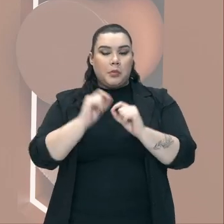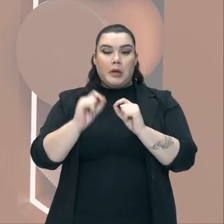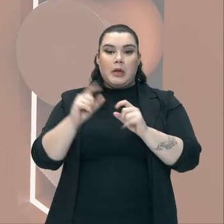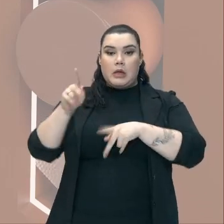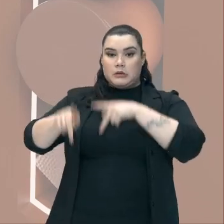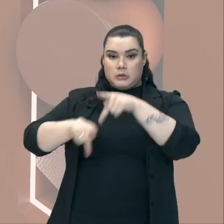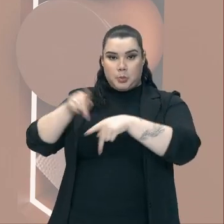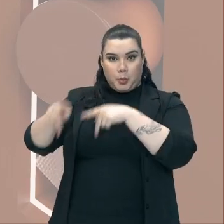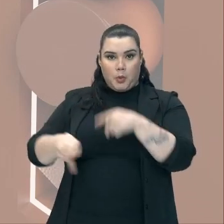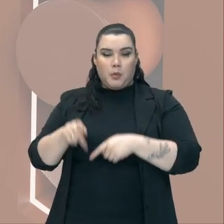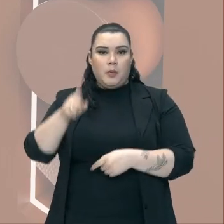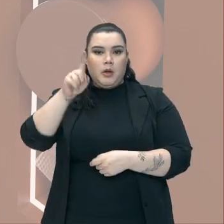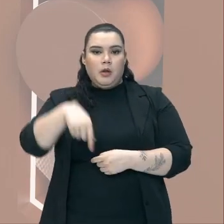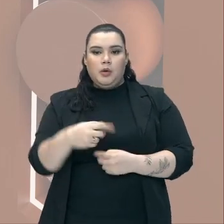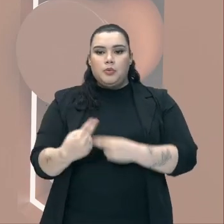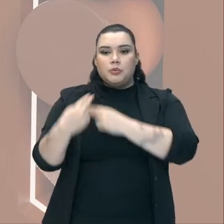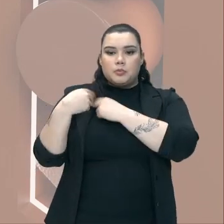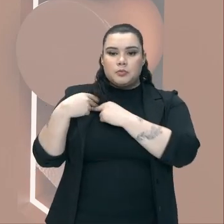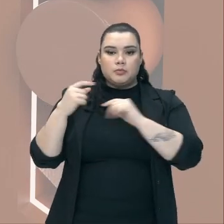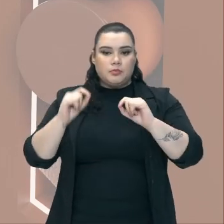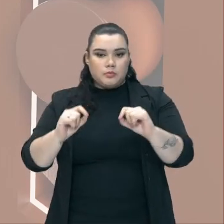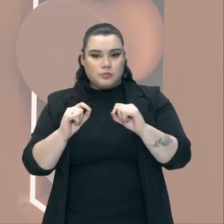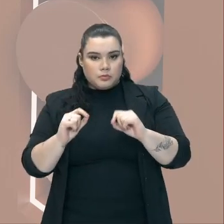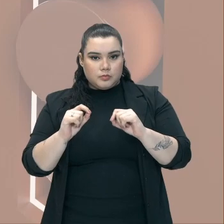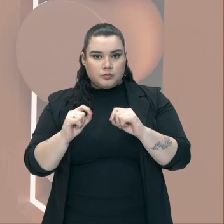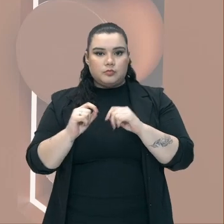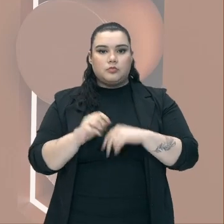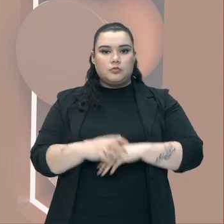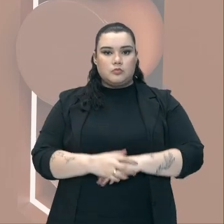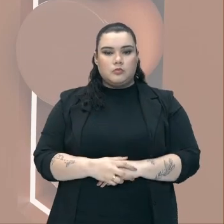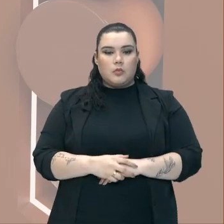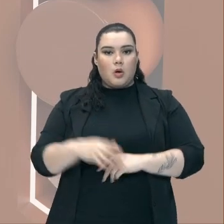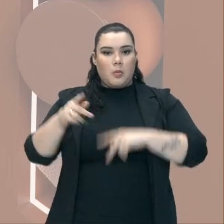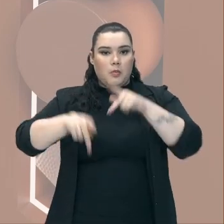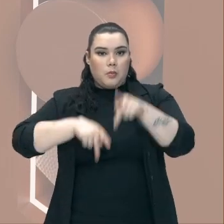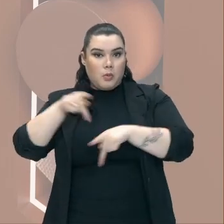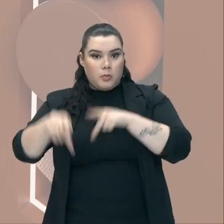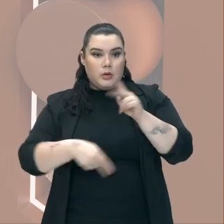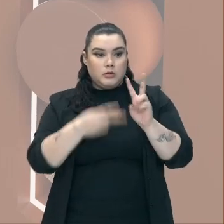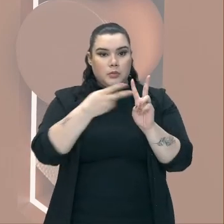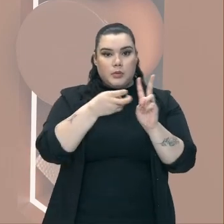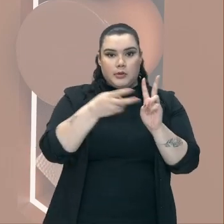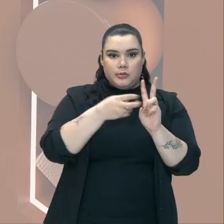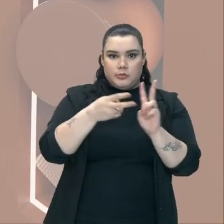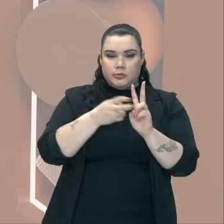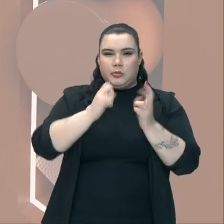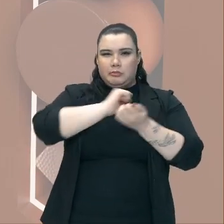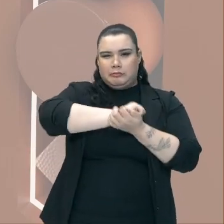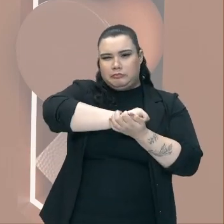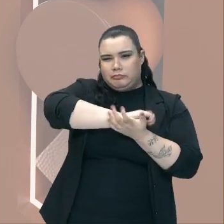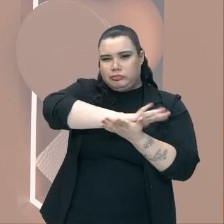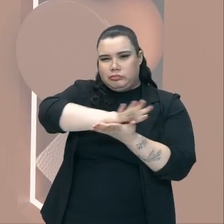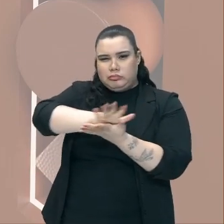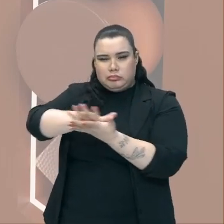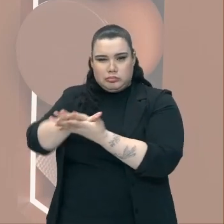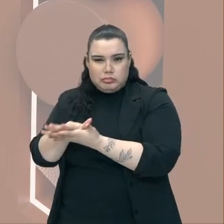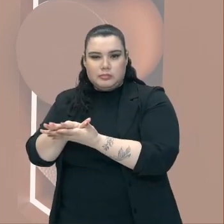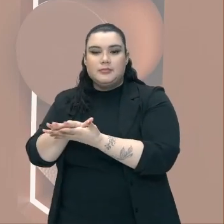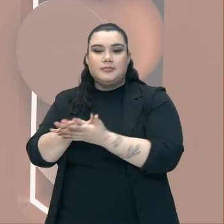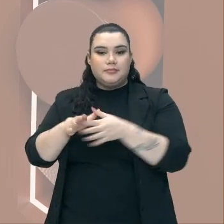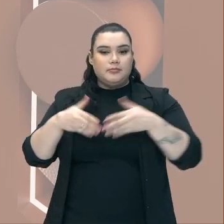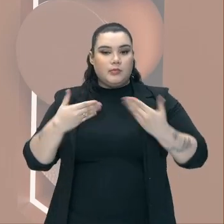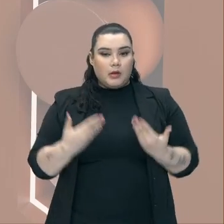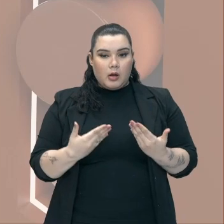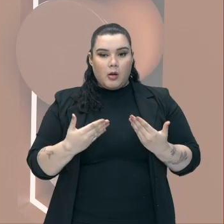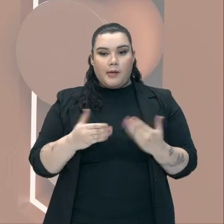Entre outras cidades Por o extermínio De populações indígenas Inteiras Então a figura Desses